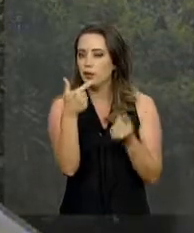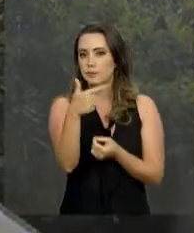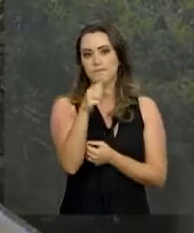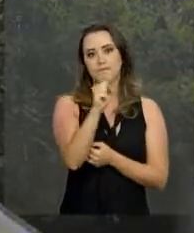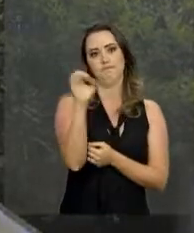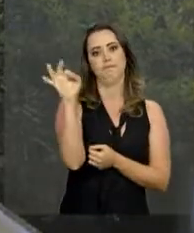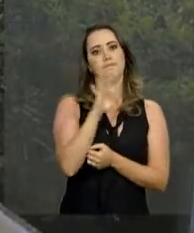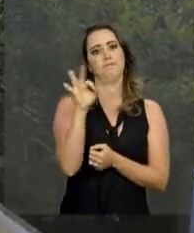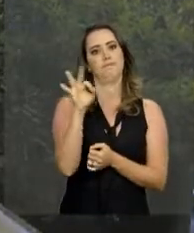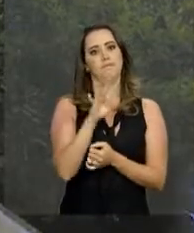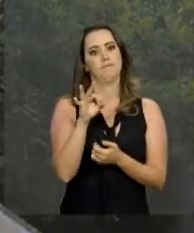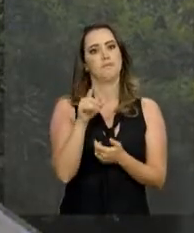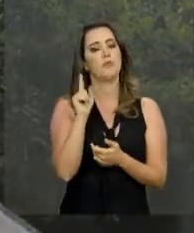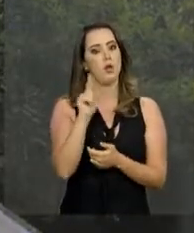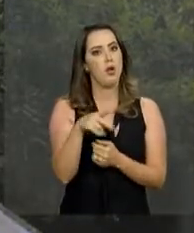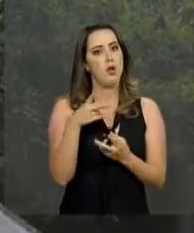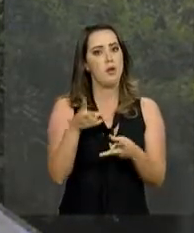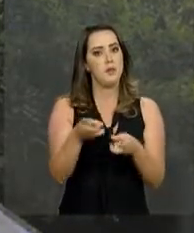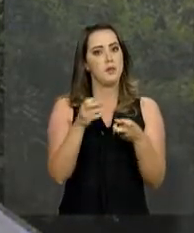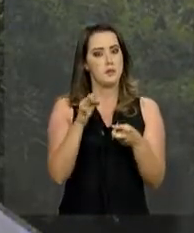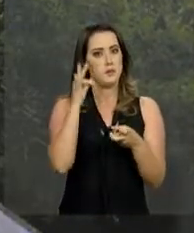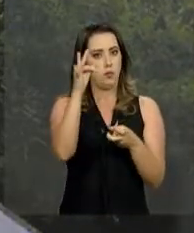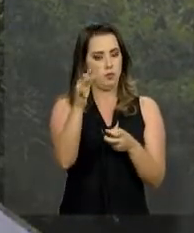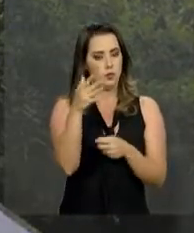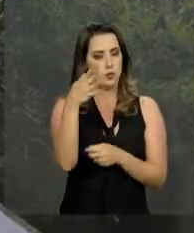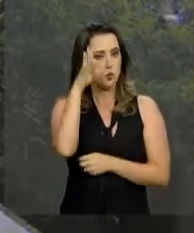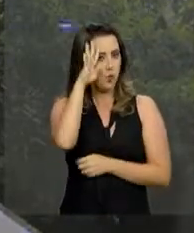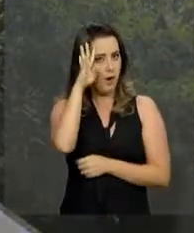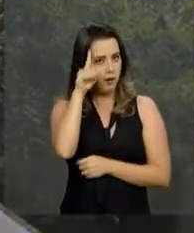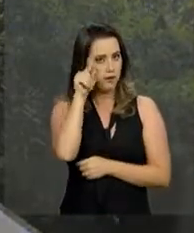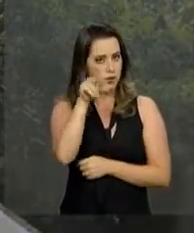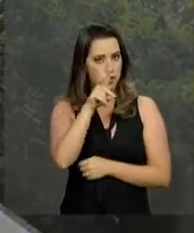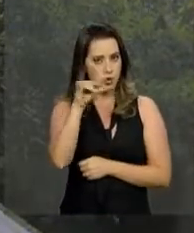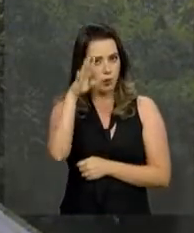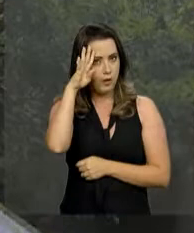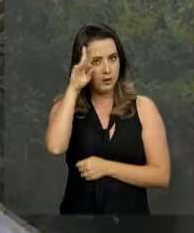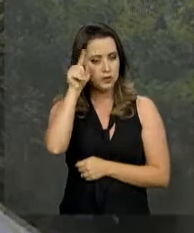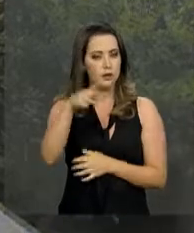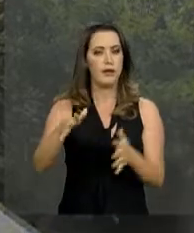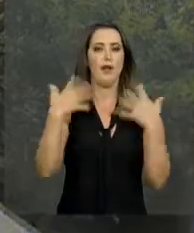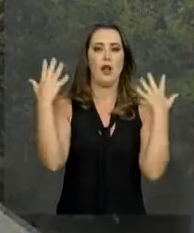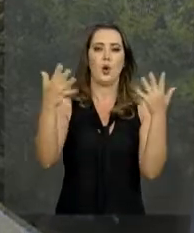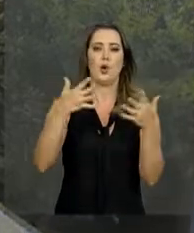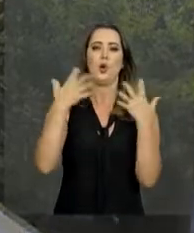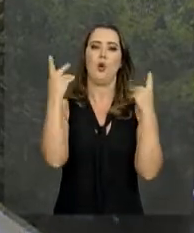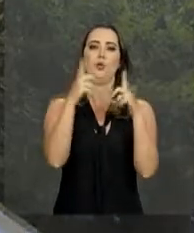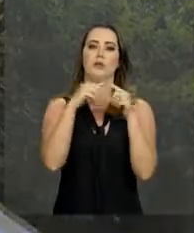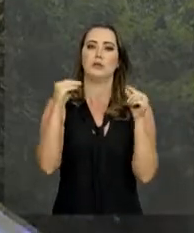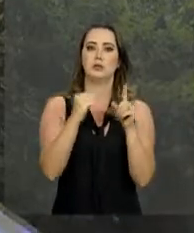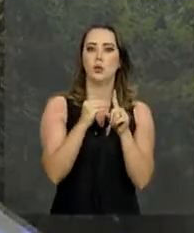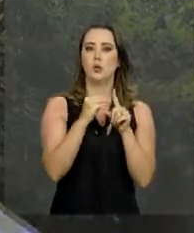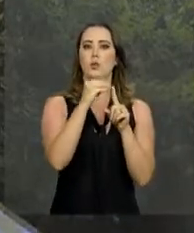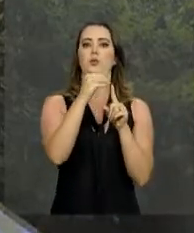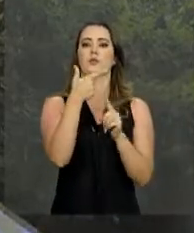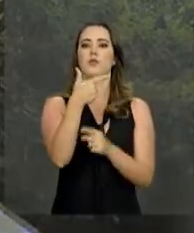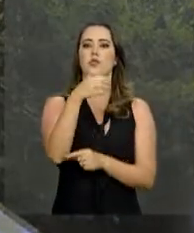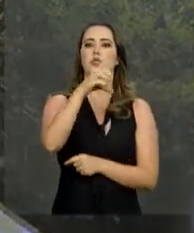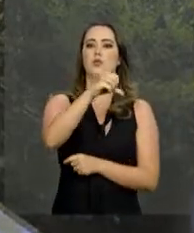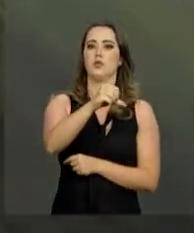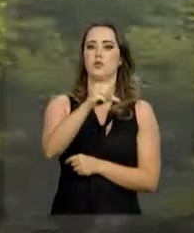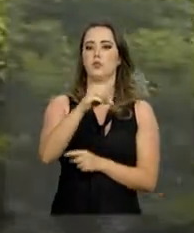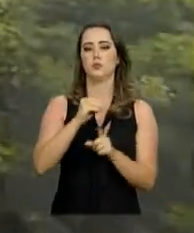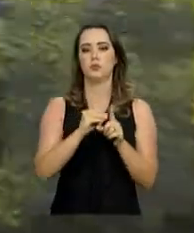está em 28%. A previsão para a quarta-feira é de mais um dia de calor em Brasília, com a máxima prevista em